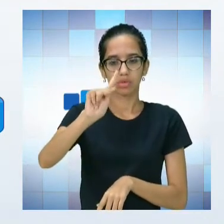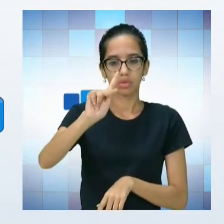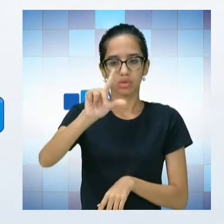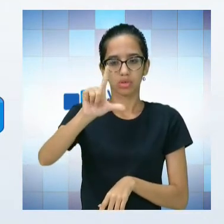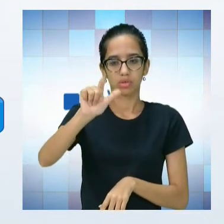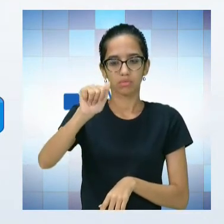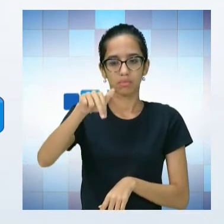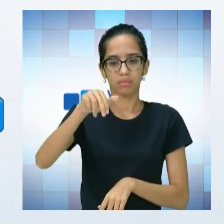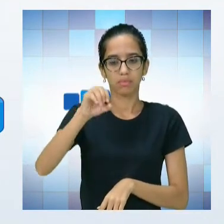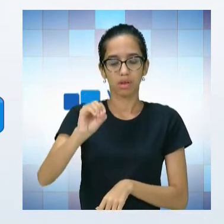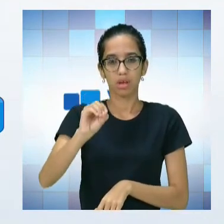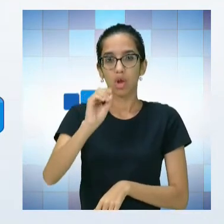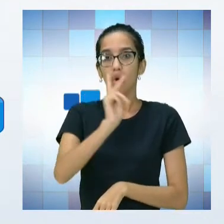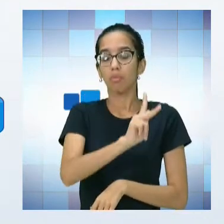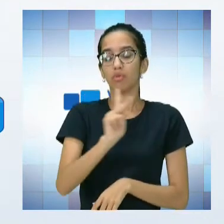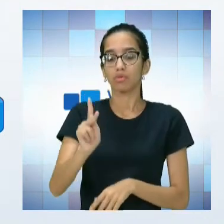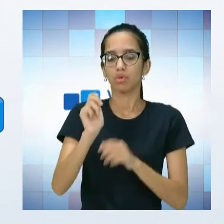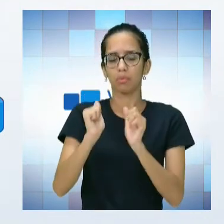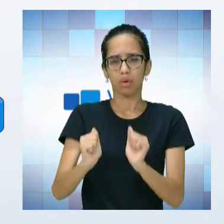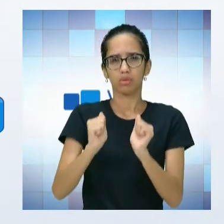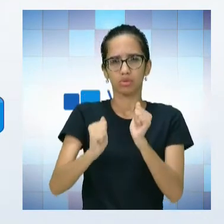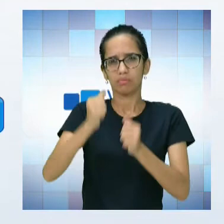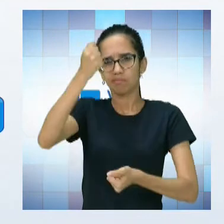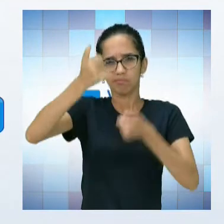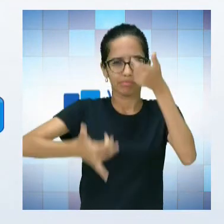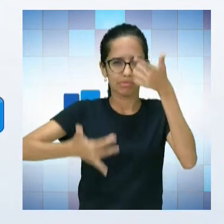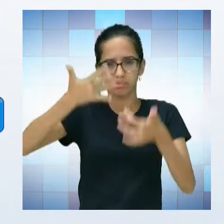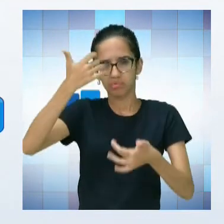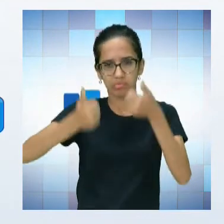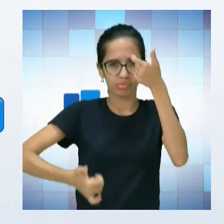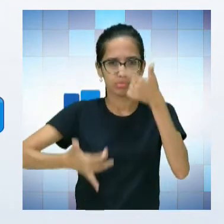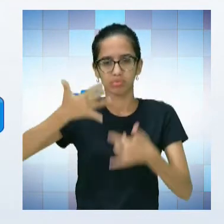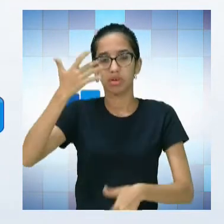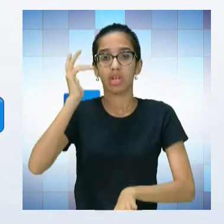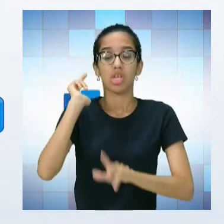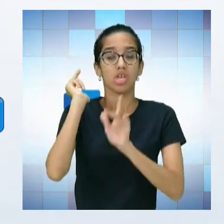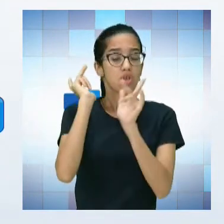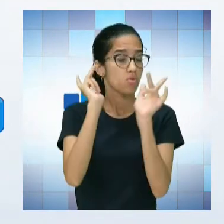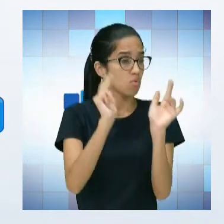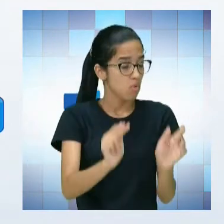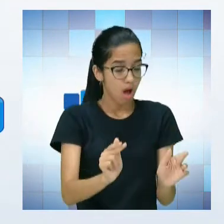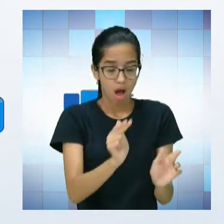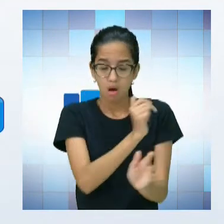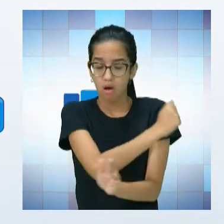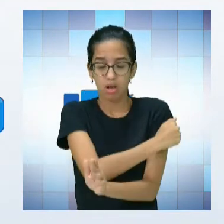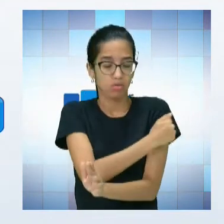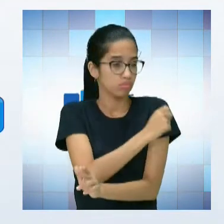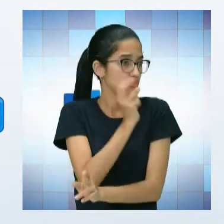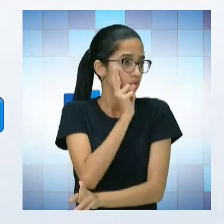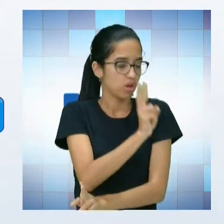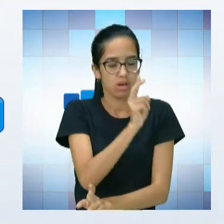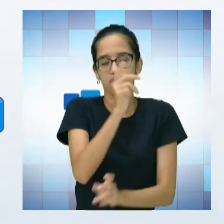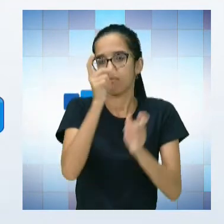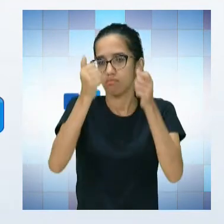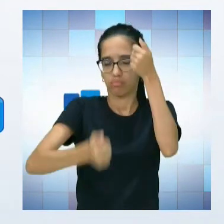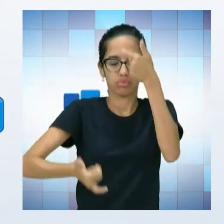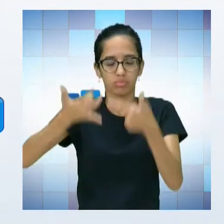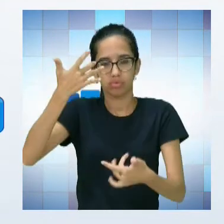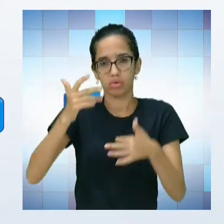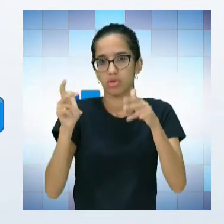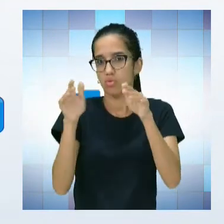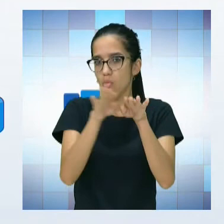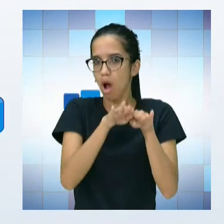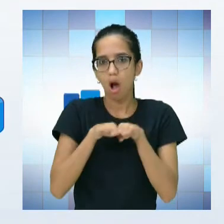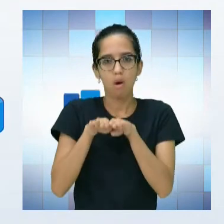que o professor explique o conteúdo do mesmo jeito que explicaria para o aluno que enxerga. Porque,